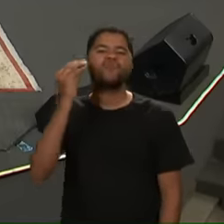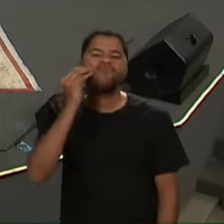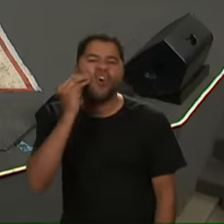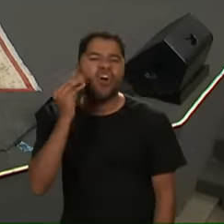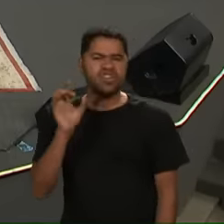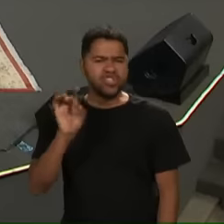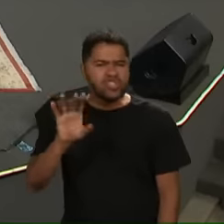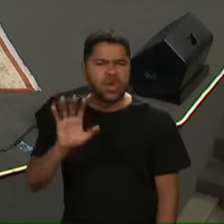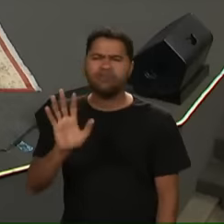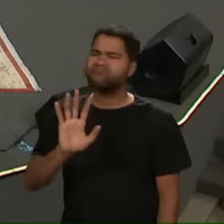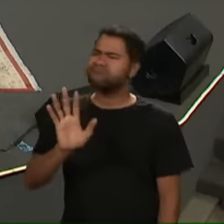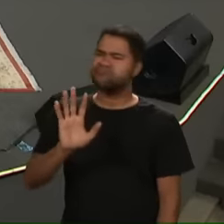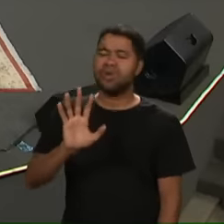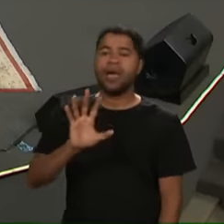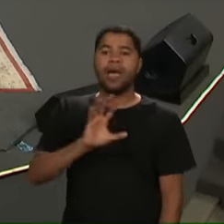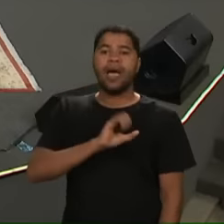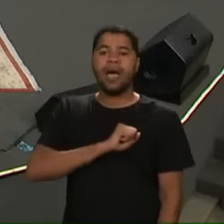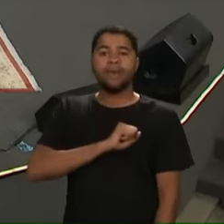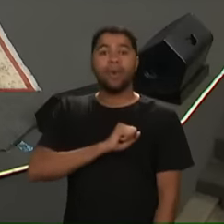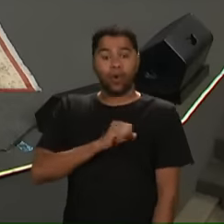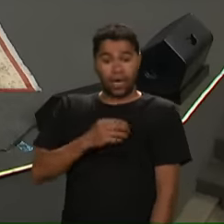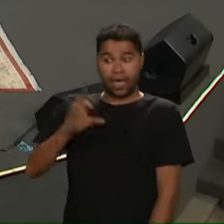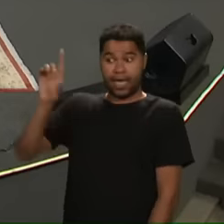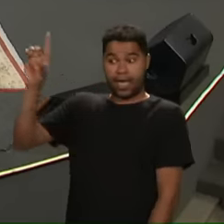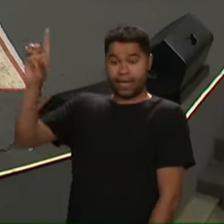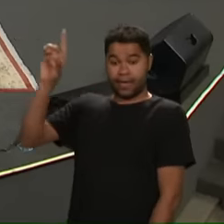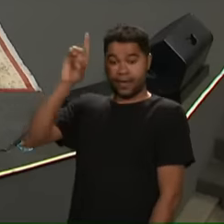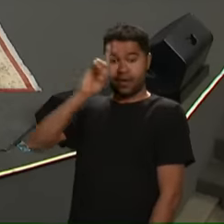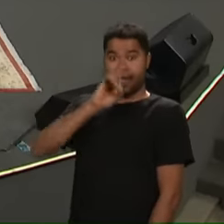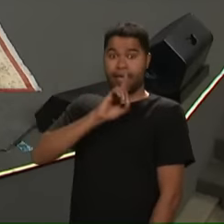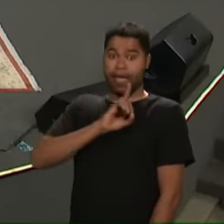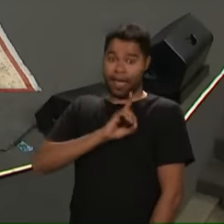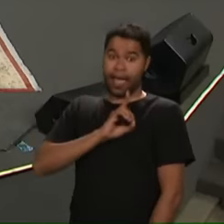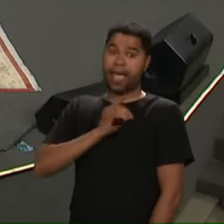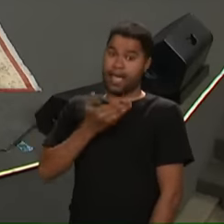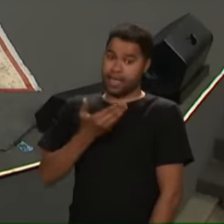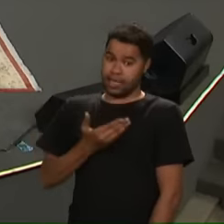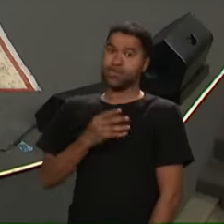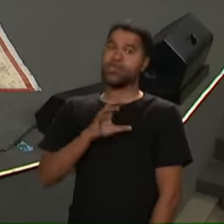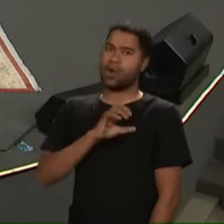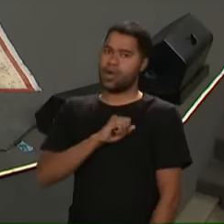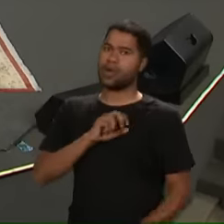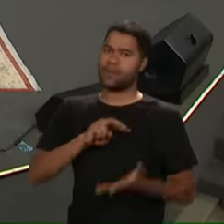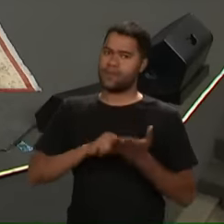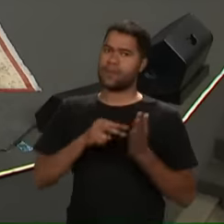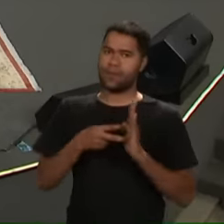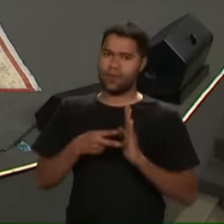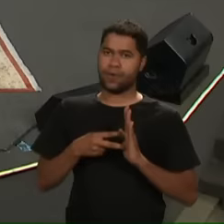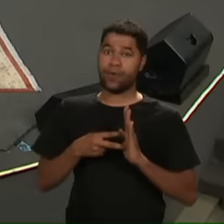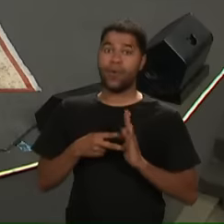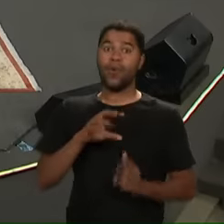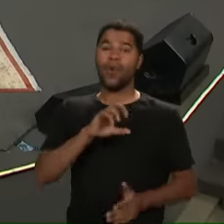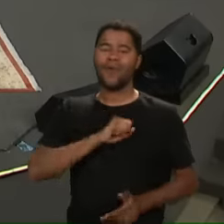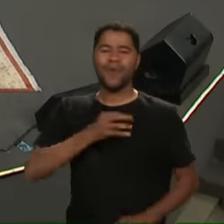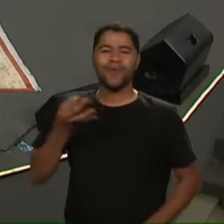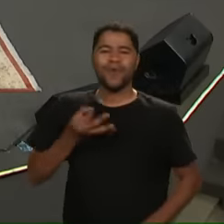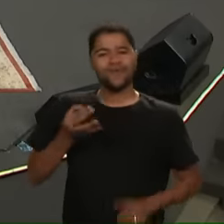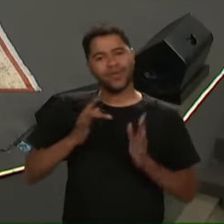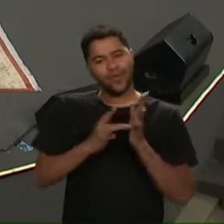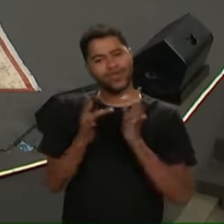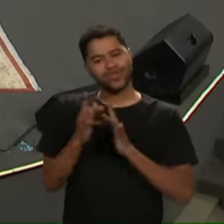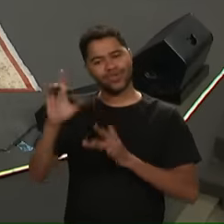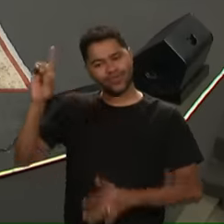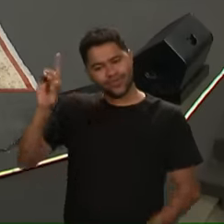Amor é a própria vida de Deus em nós O perfeito amor em nós Chama-se Jesus Cristo